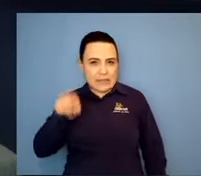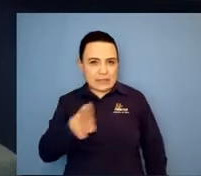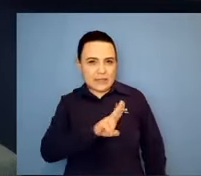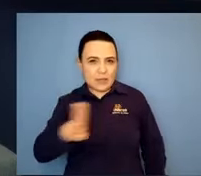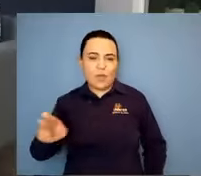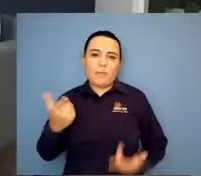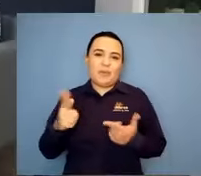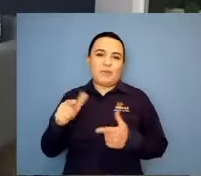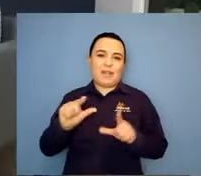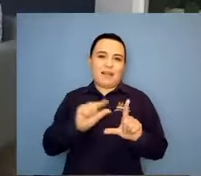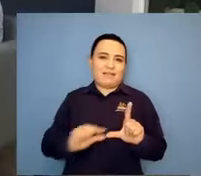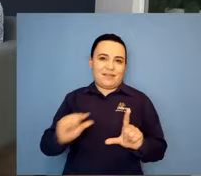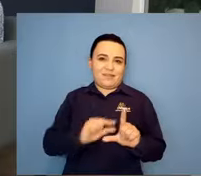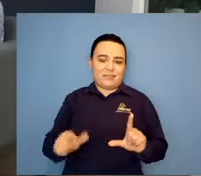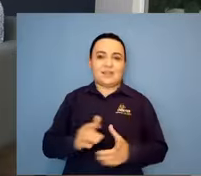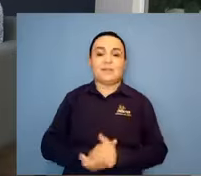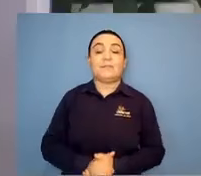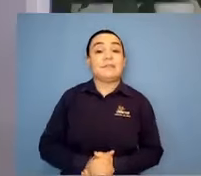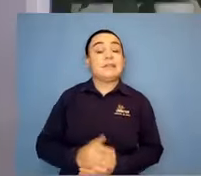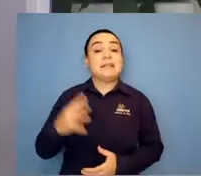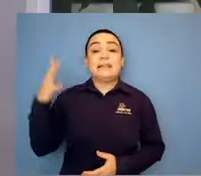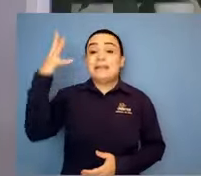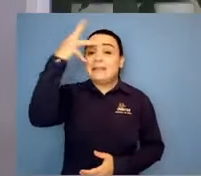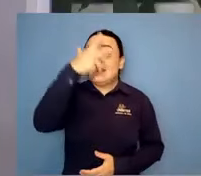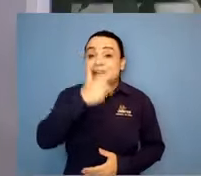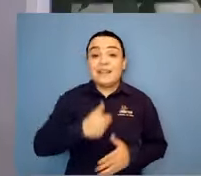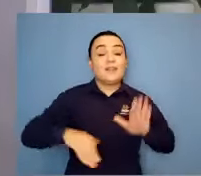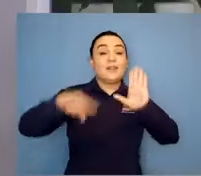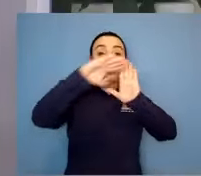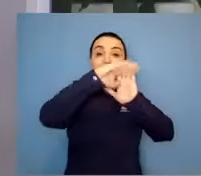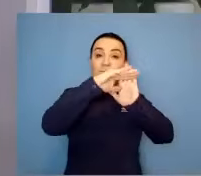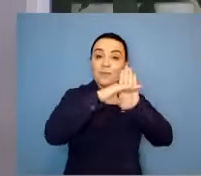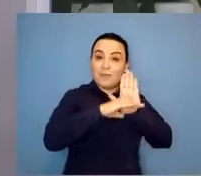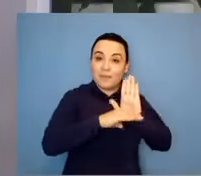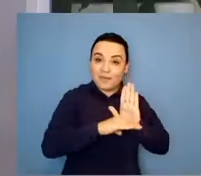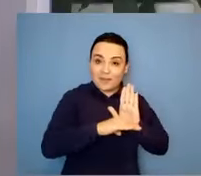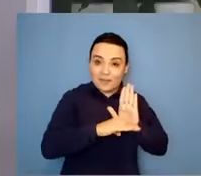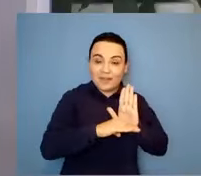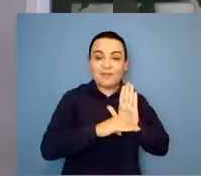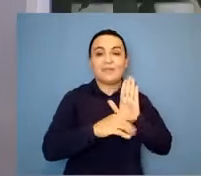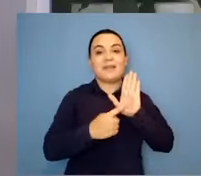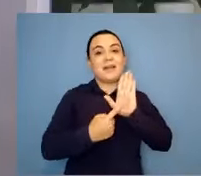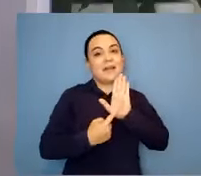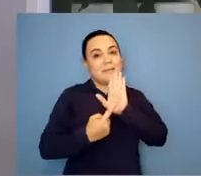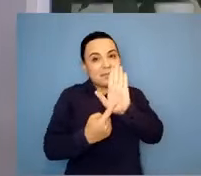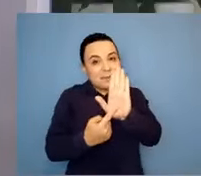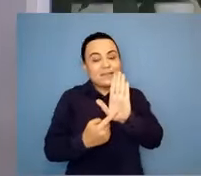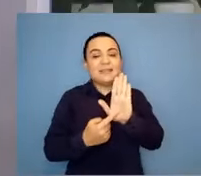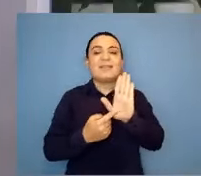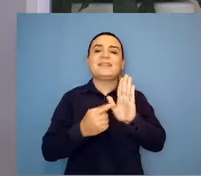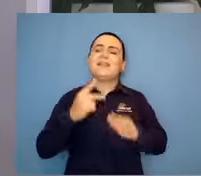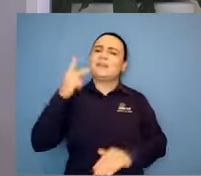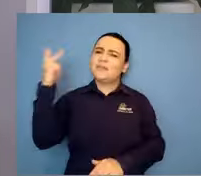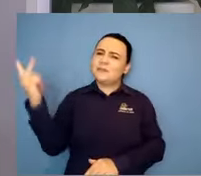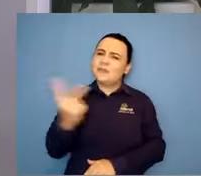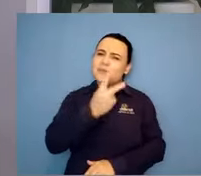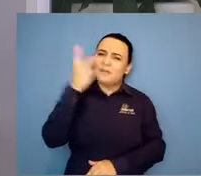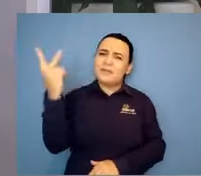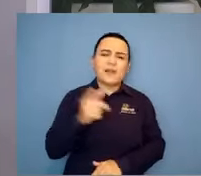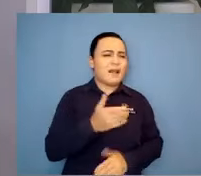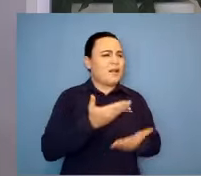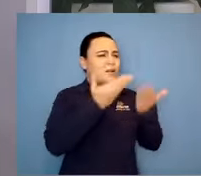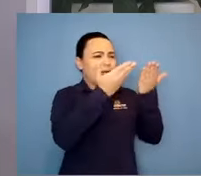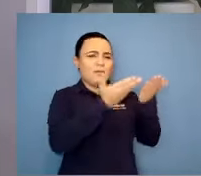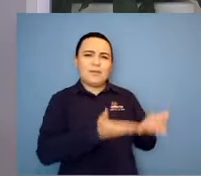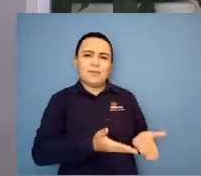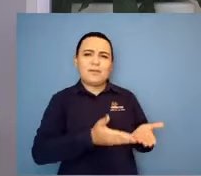estou me sentindo muito feliz apresentando uma pessoa tão valorosa como essa mulher loirinha aí que a